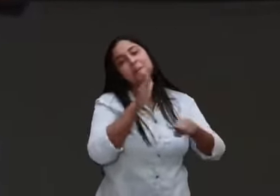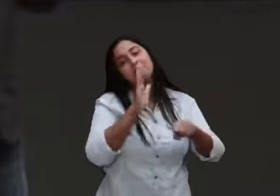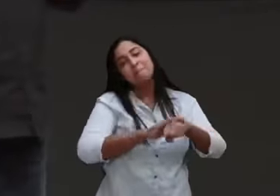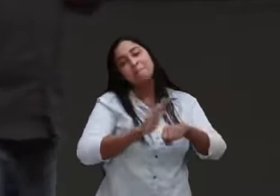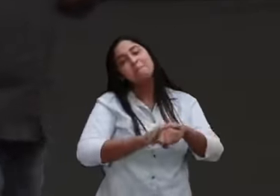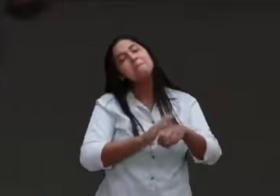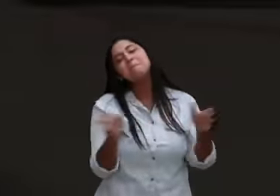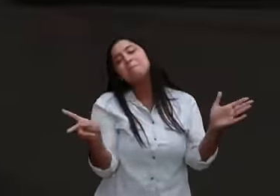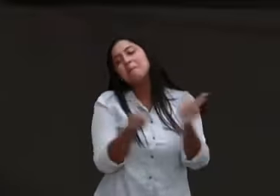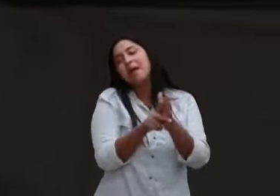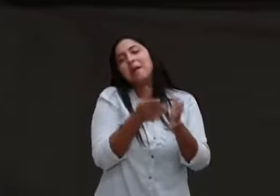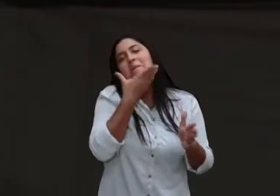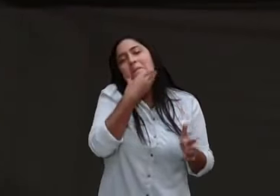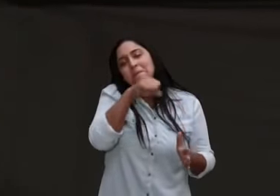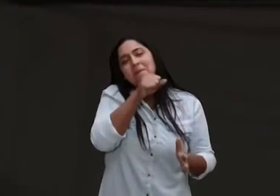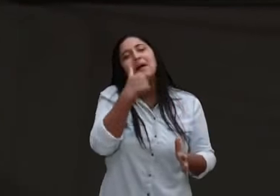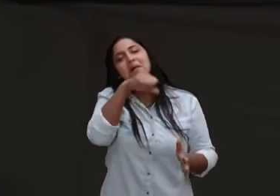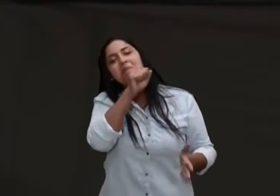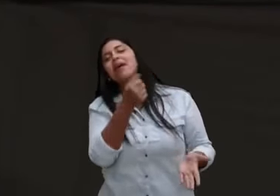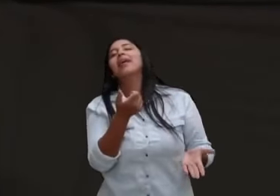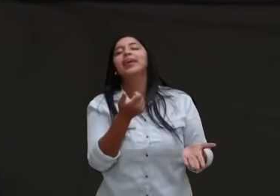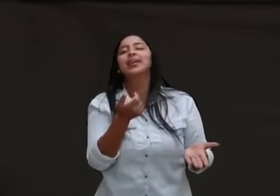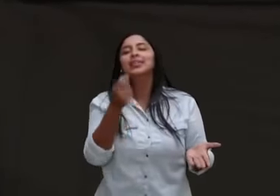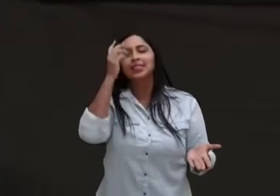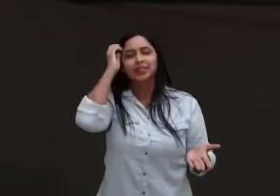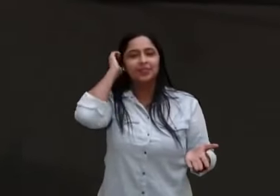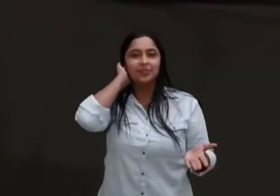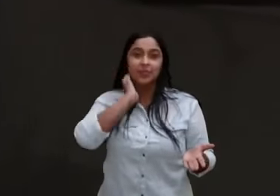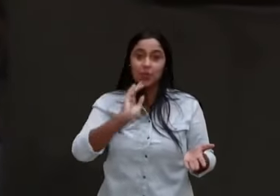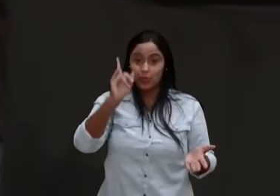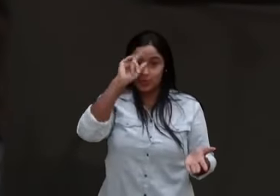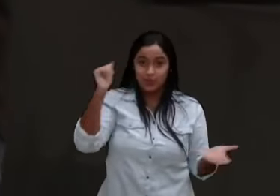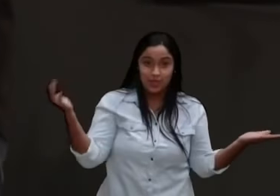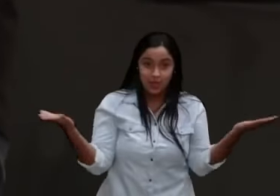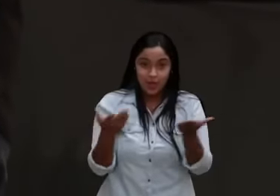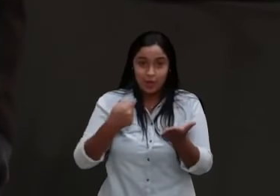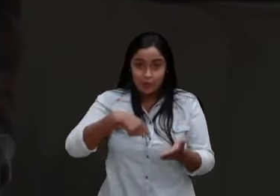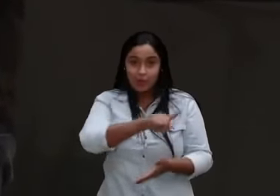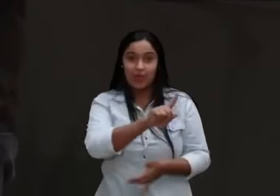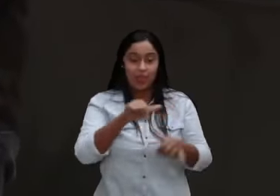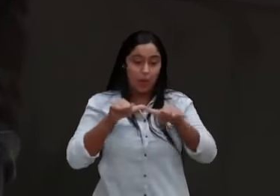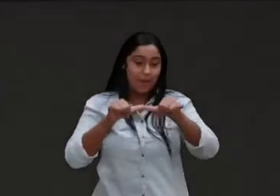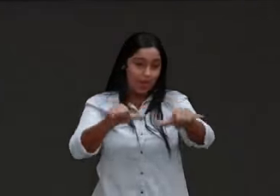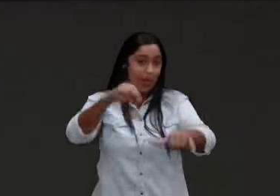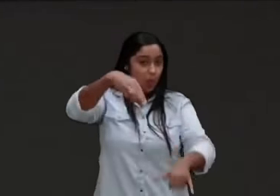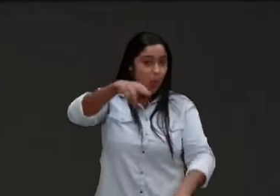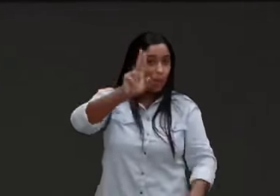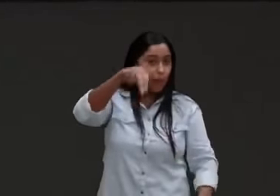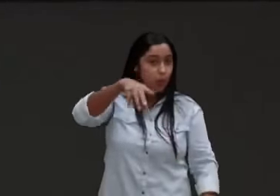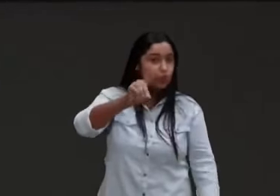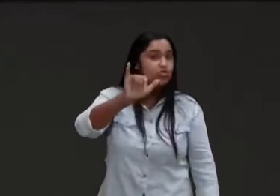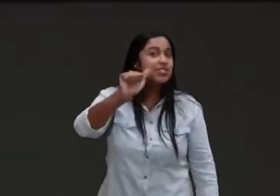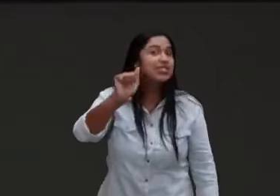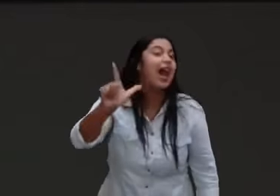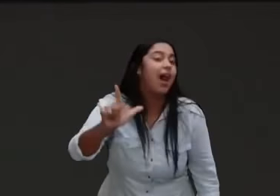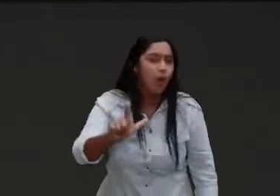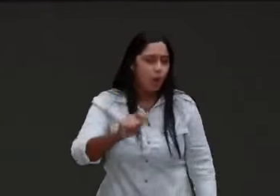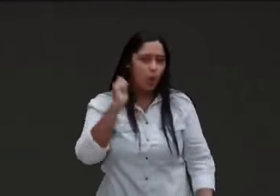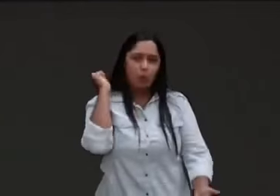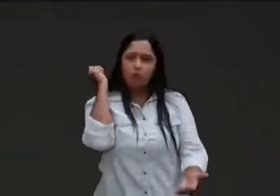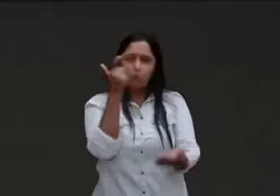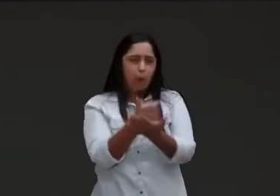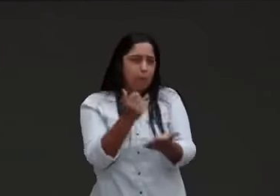já desse fui no Mundial, comprei um monte de coisa, no dia das mães eu fui no, fui no Zona Sul, comprei só coisa